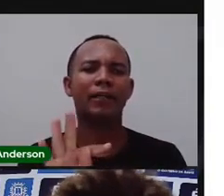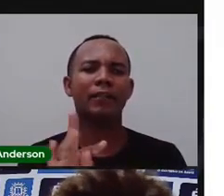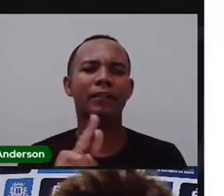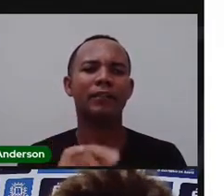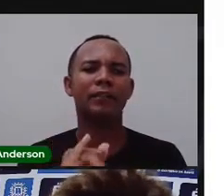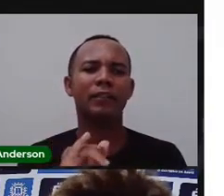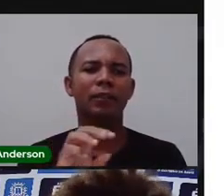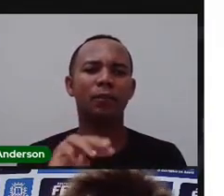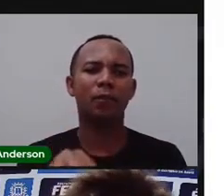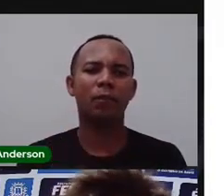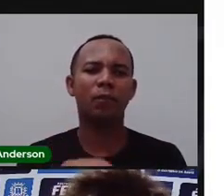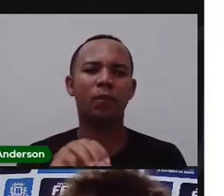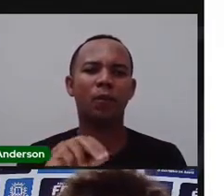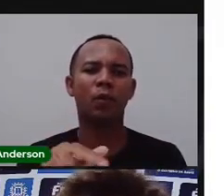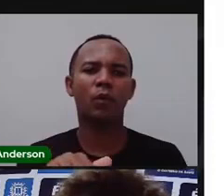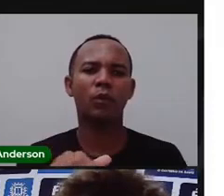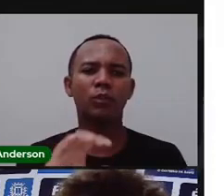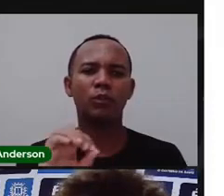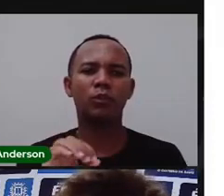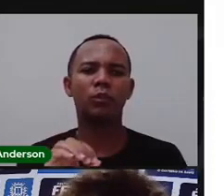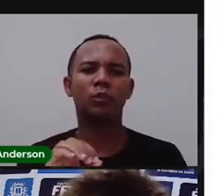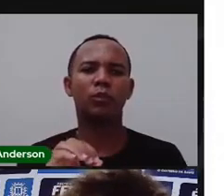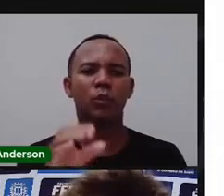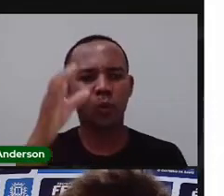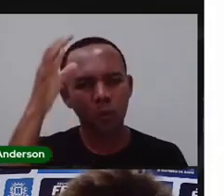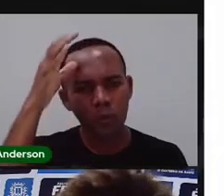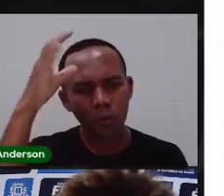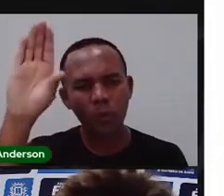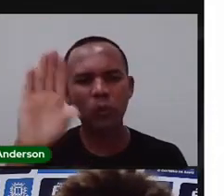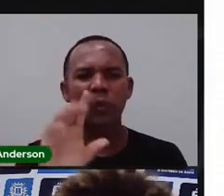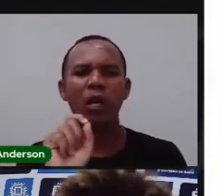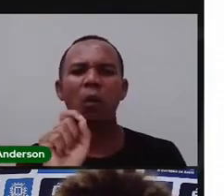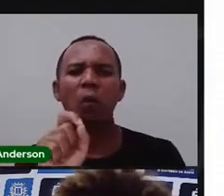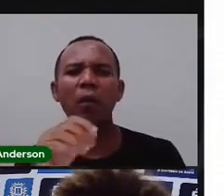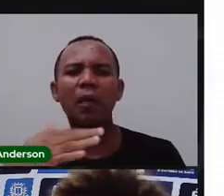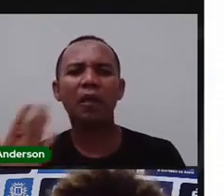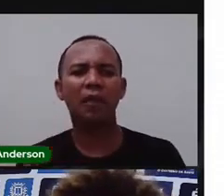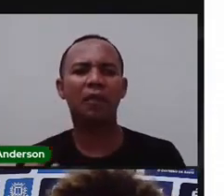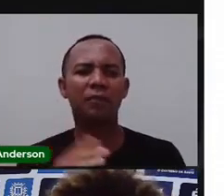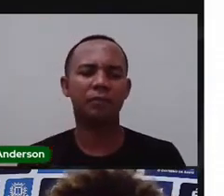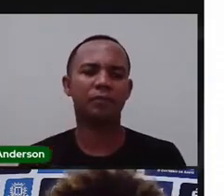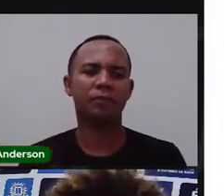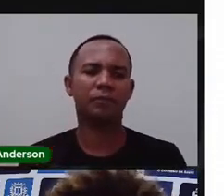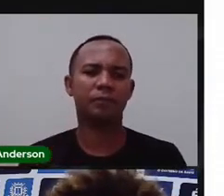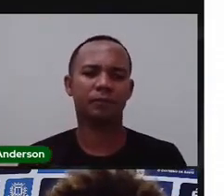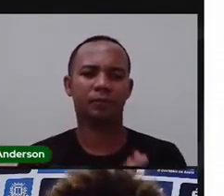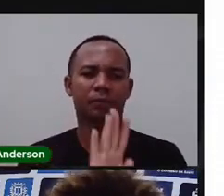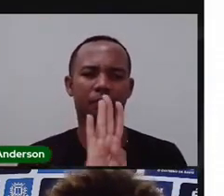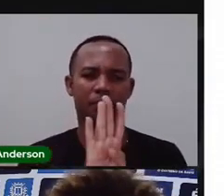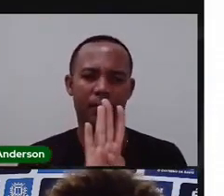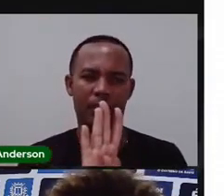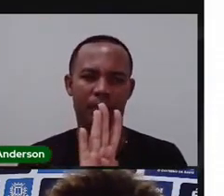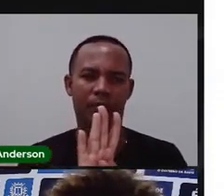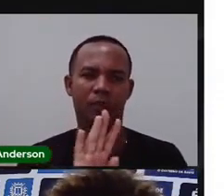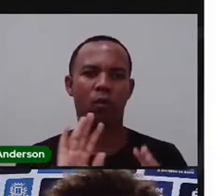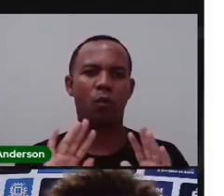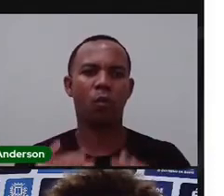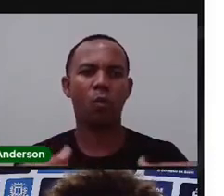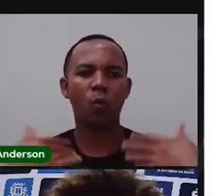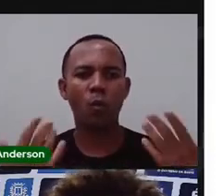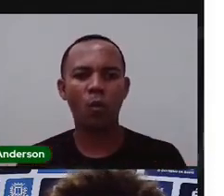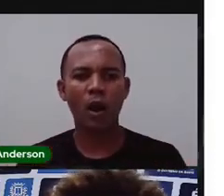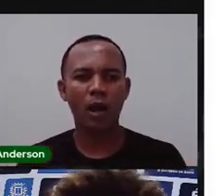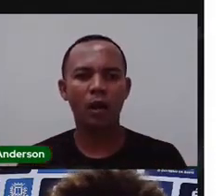várias dicas aí durante a aula hoje, então está bem fácil. letra B. Qual a